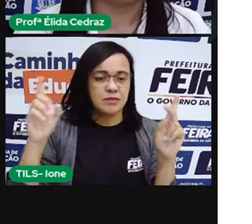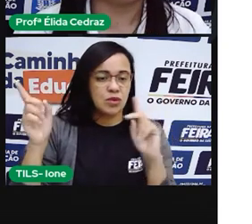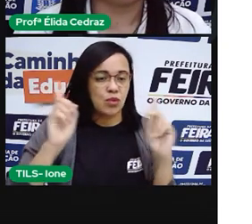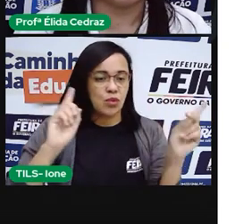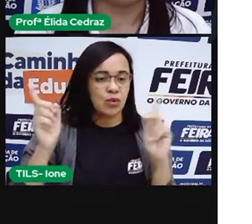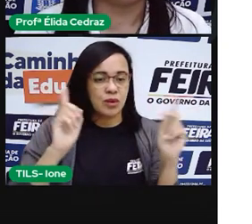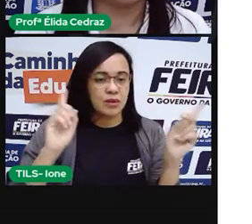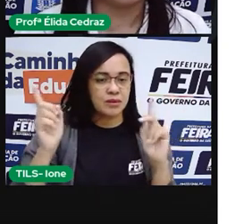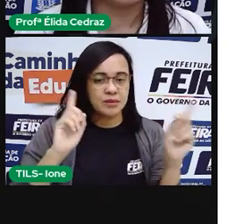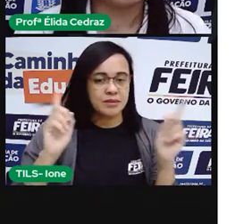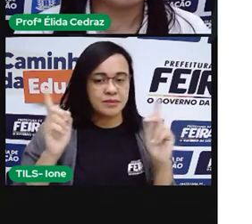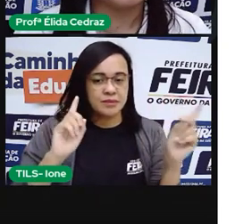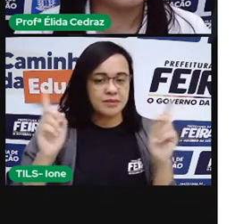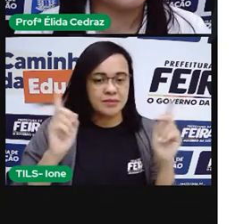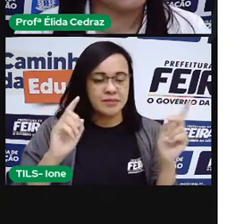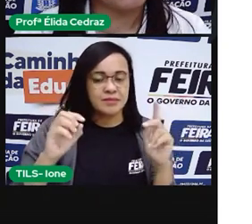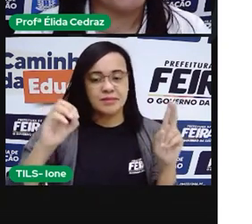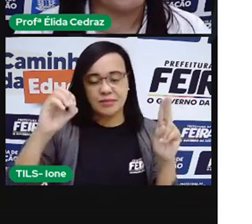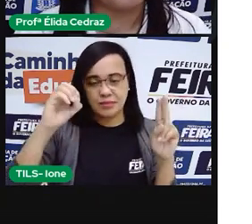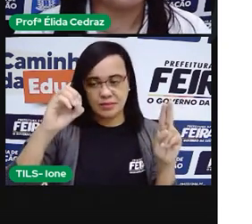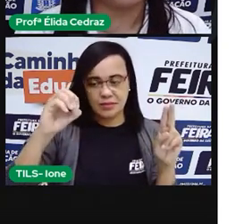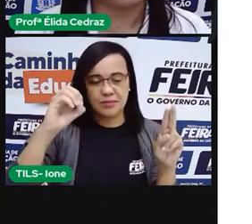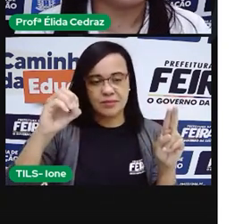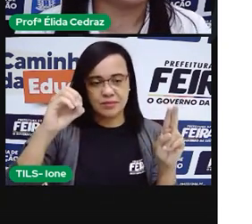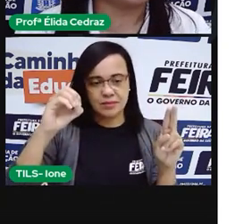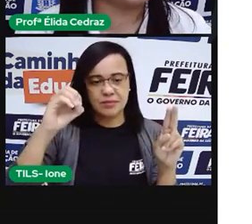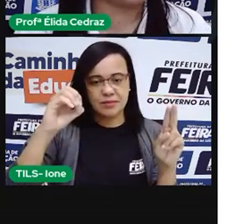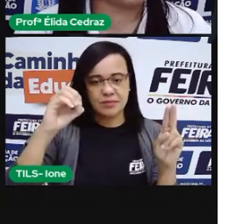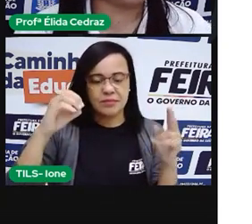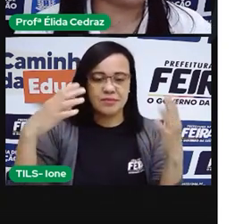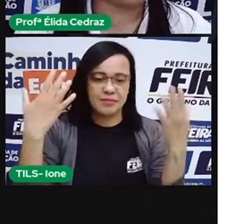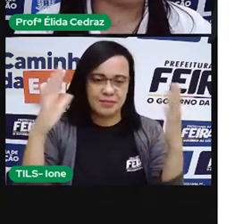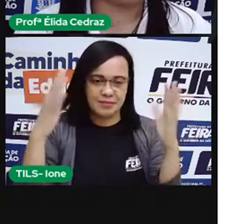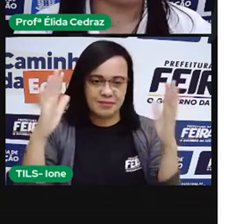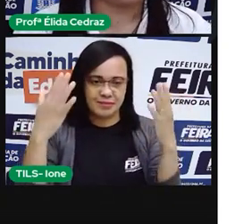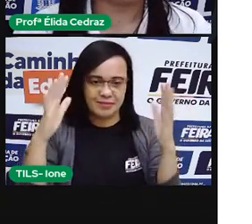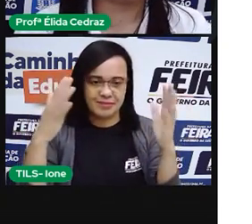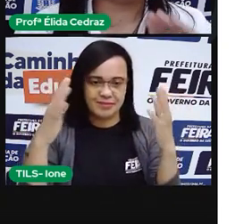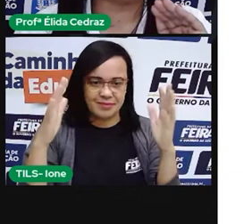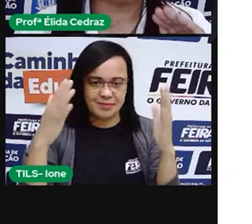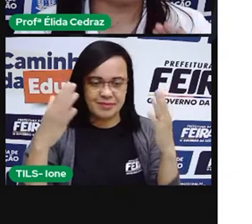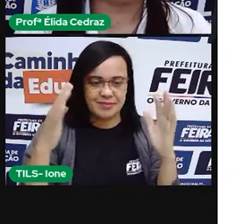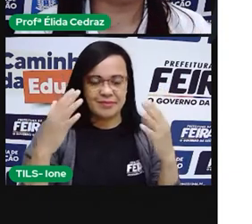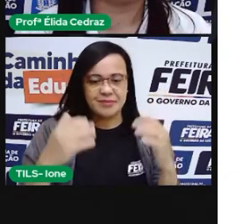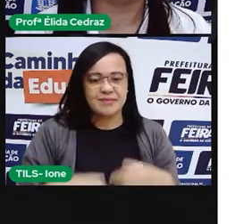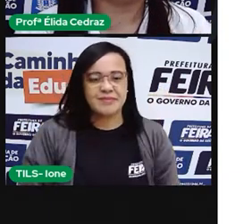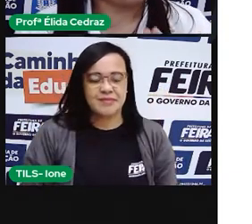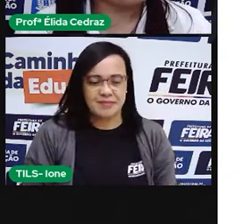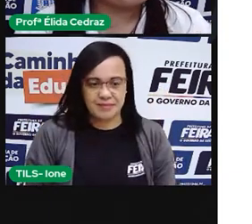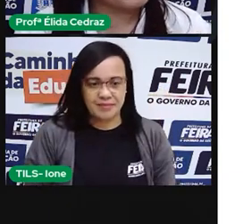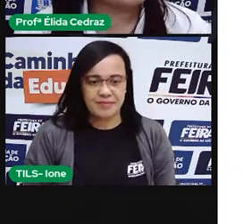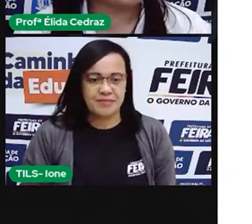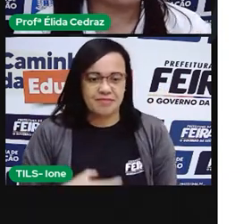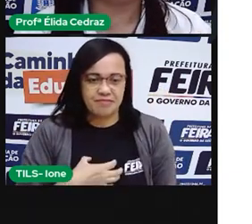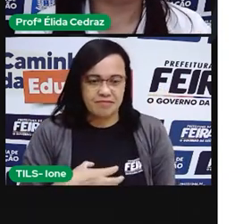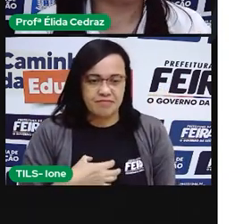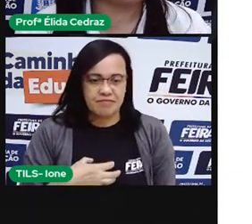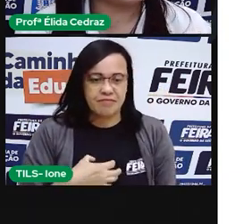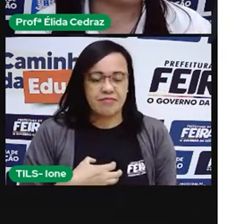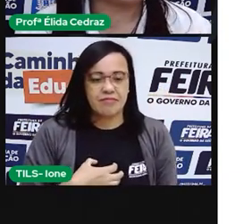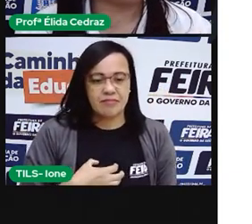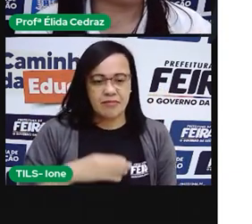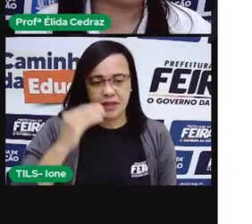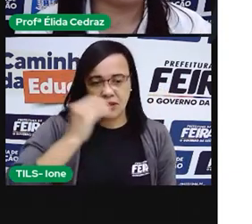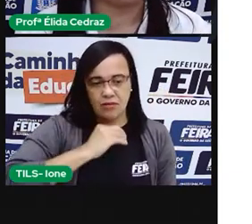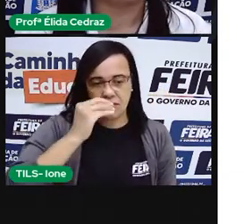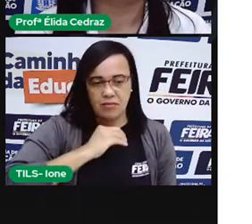Muito bom. Todas as vezes que o som flamor, a gente usa a letrinha O. Mas quando for um som mais leve, nós vamos